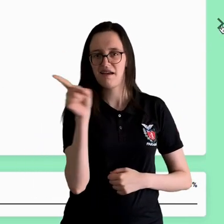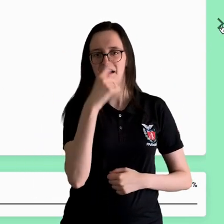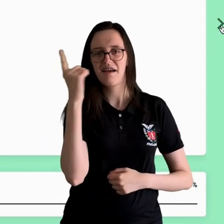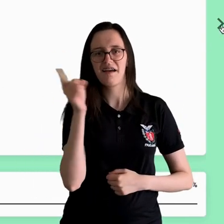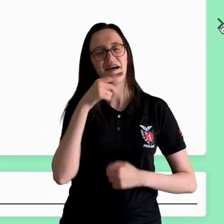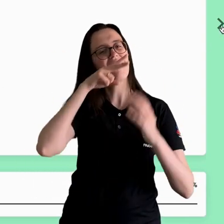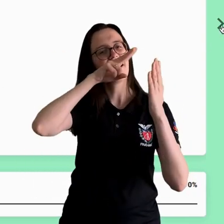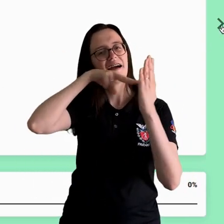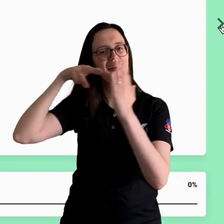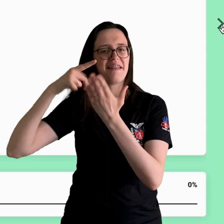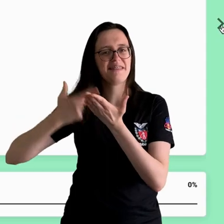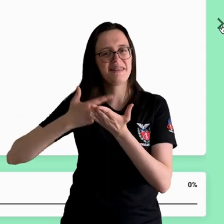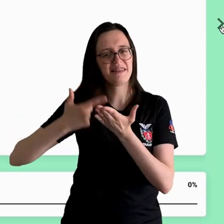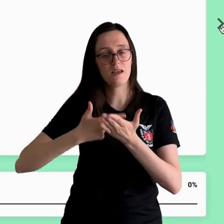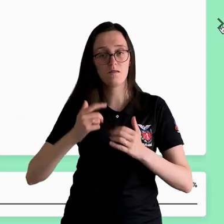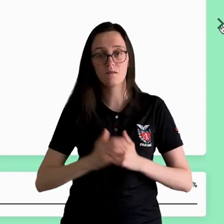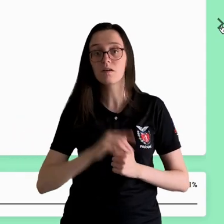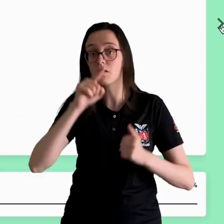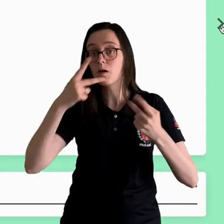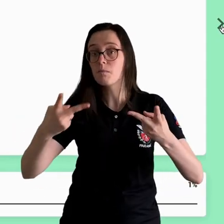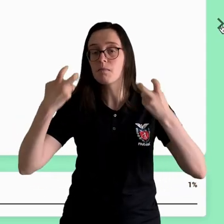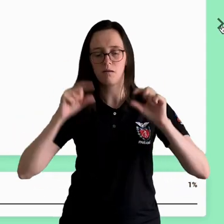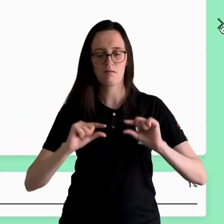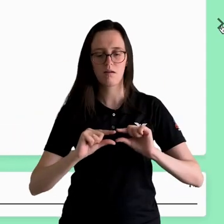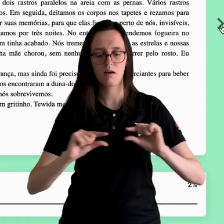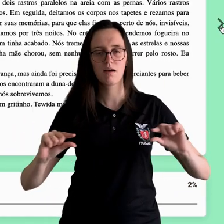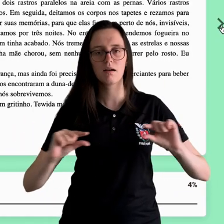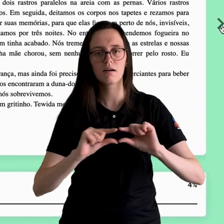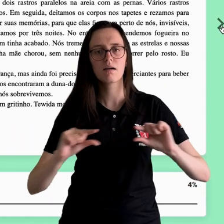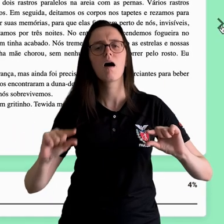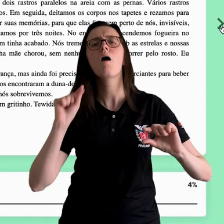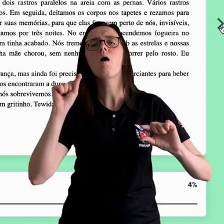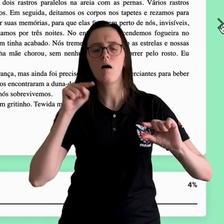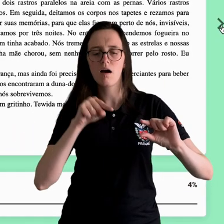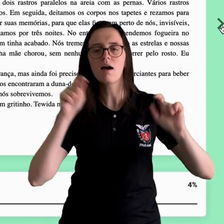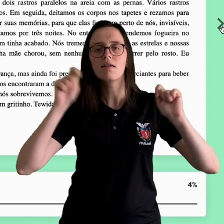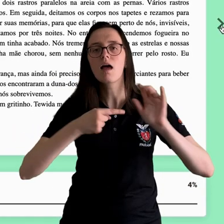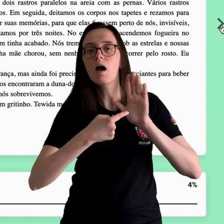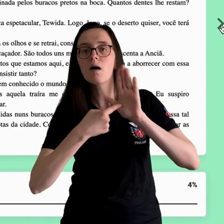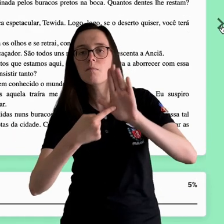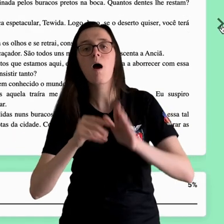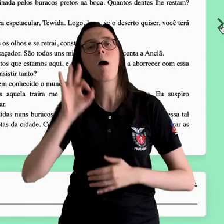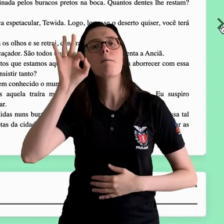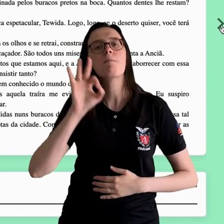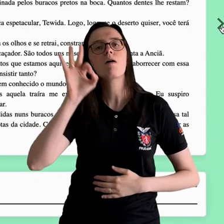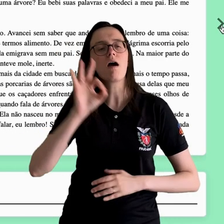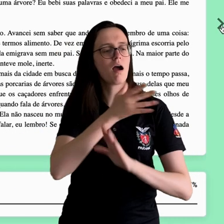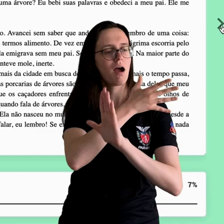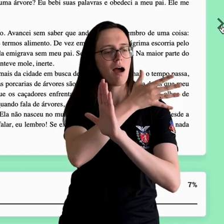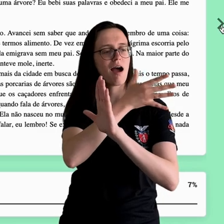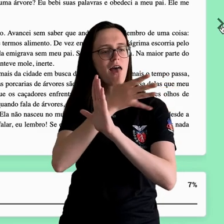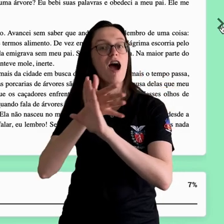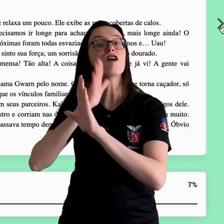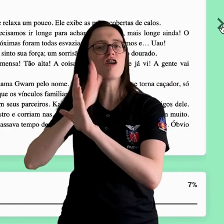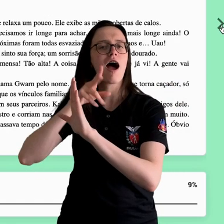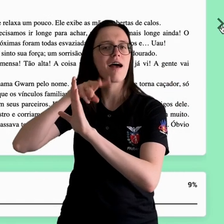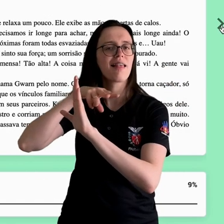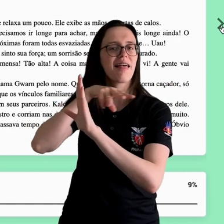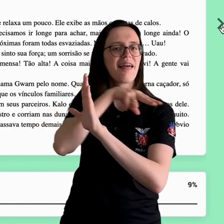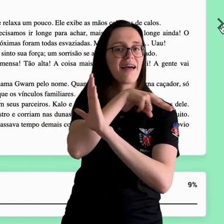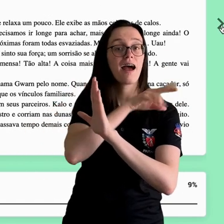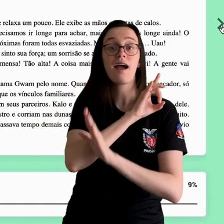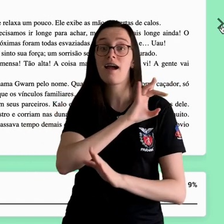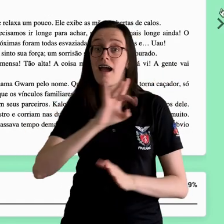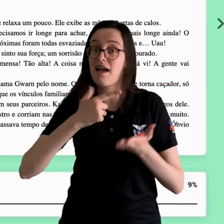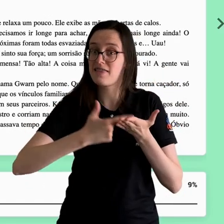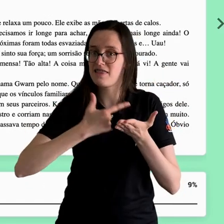navegar no seu livro. Observe a barra inferior. Nela é mostrada a porcentagem de leitura realizada em cada